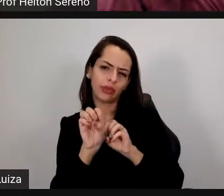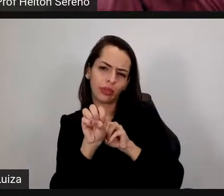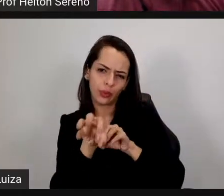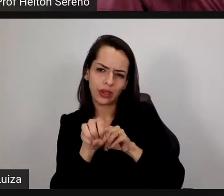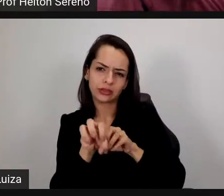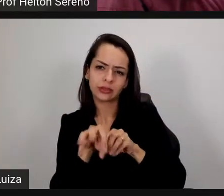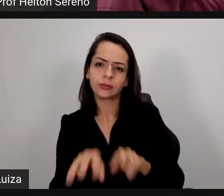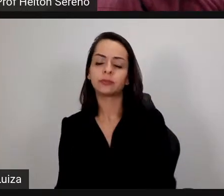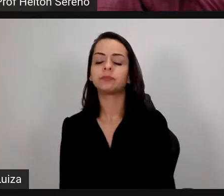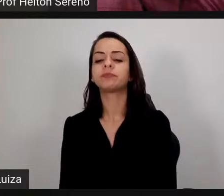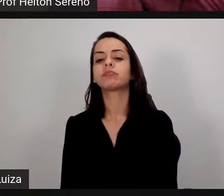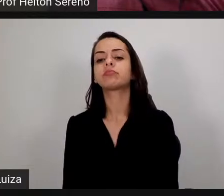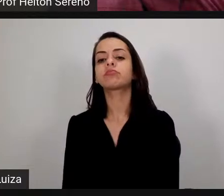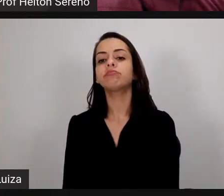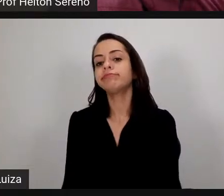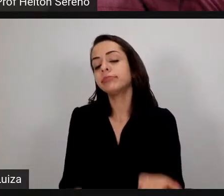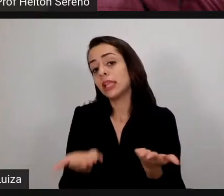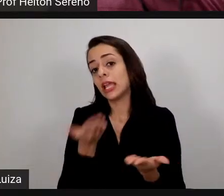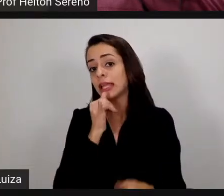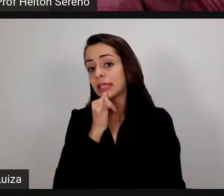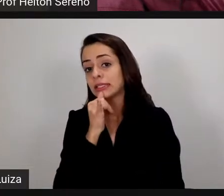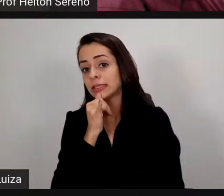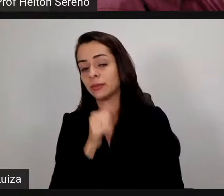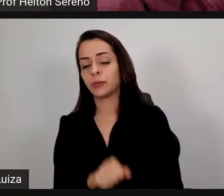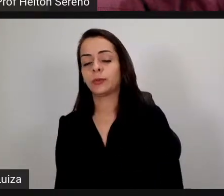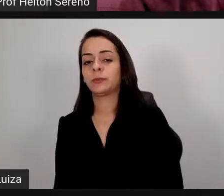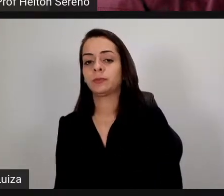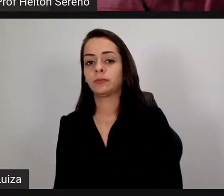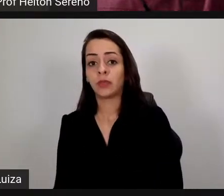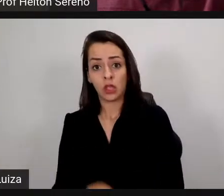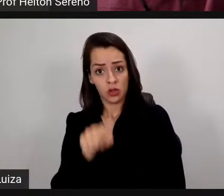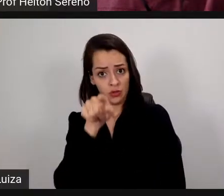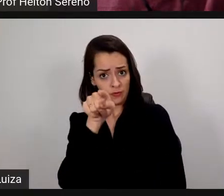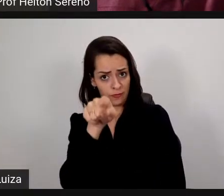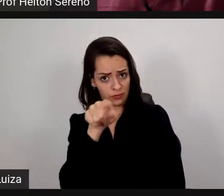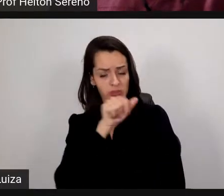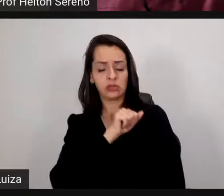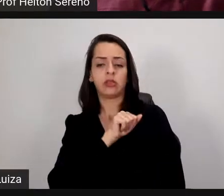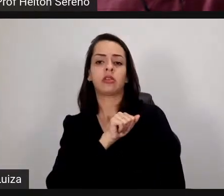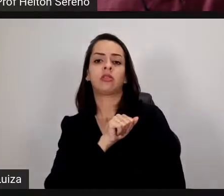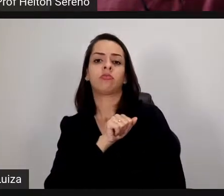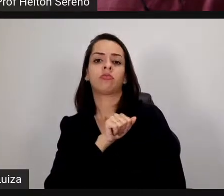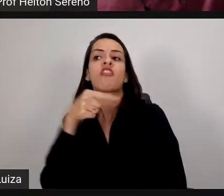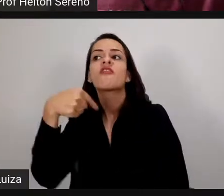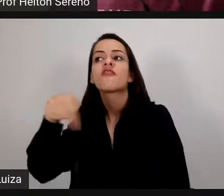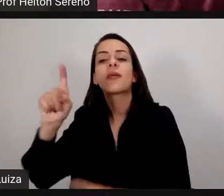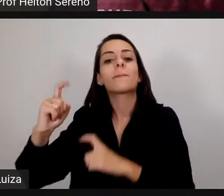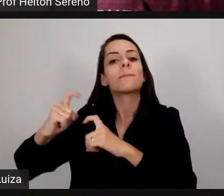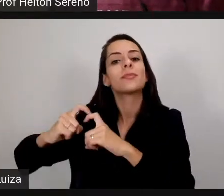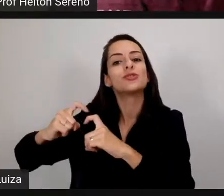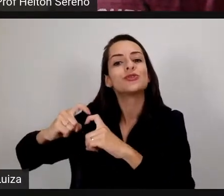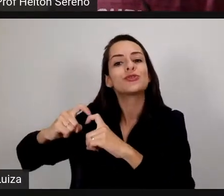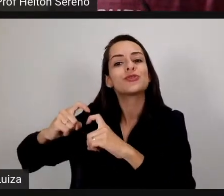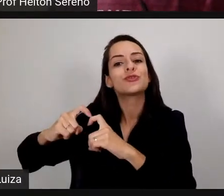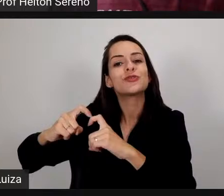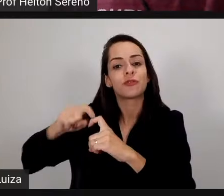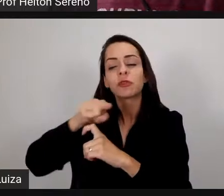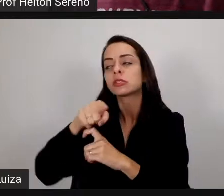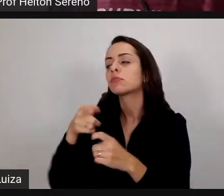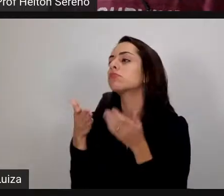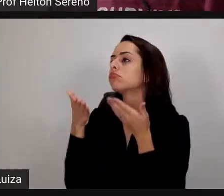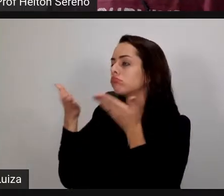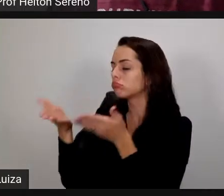ser tratados por médicos usando as mesmas metodologias do século XVIII, século XIX, então por que que vocês